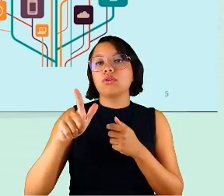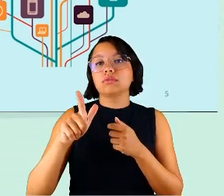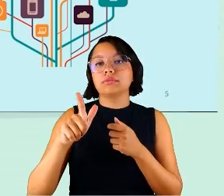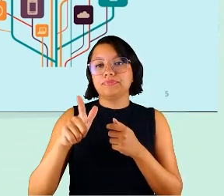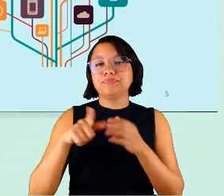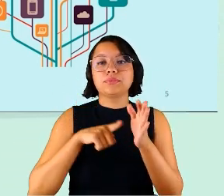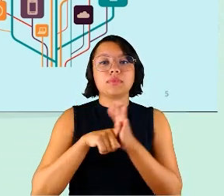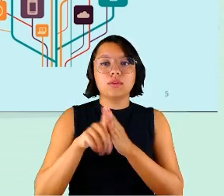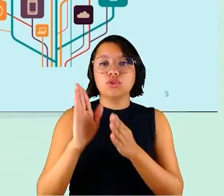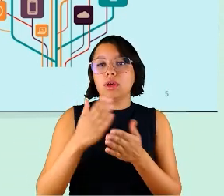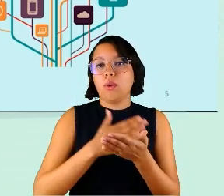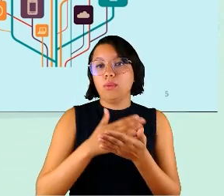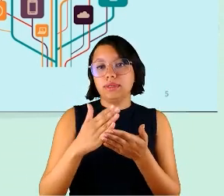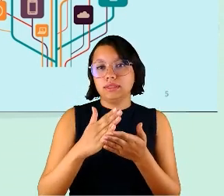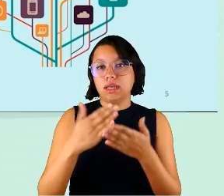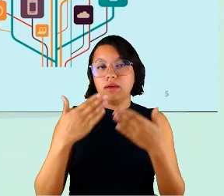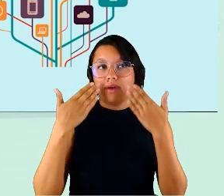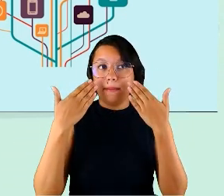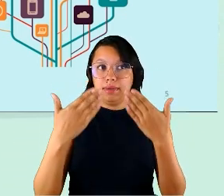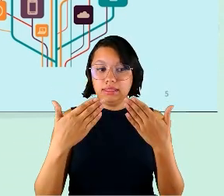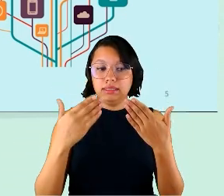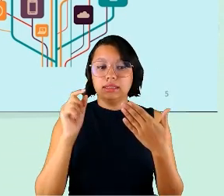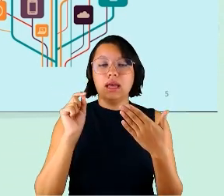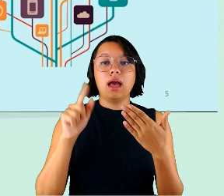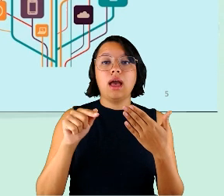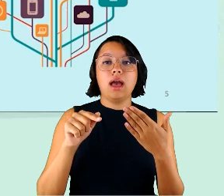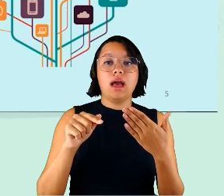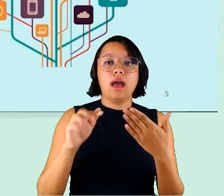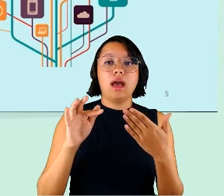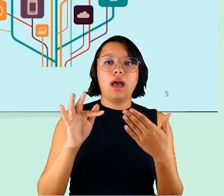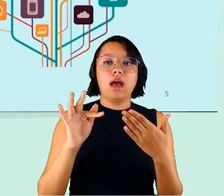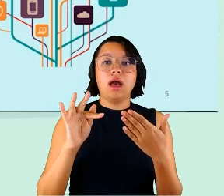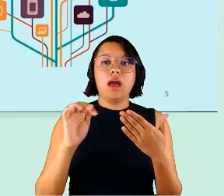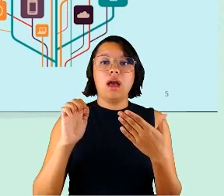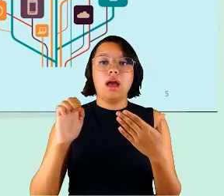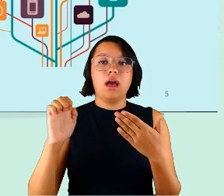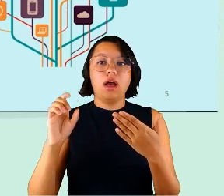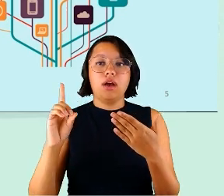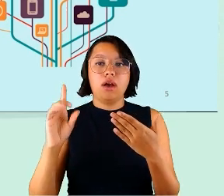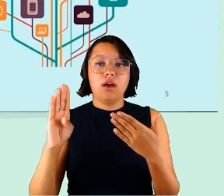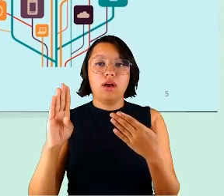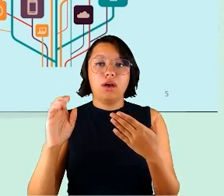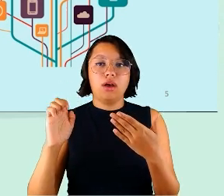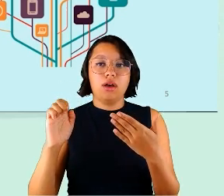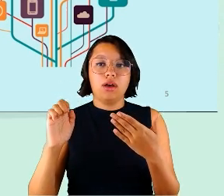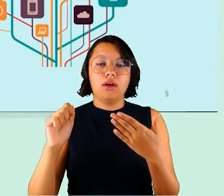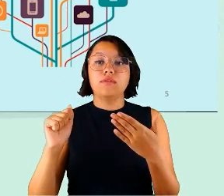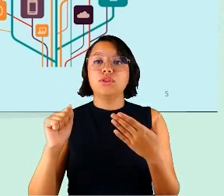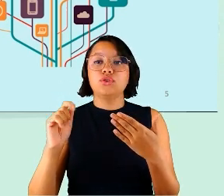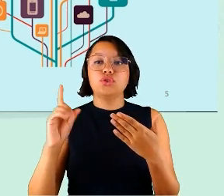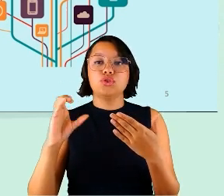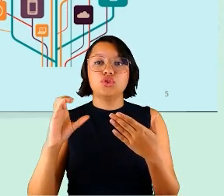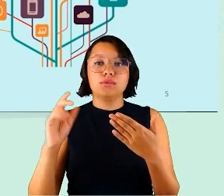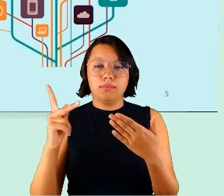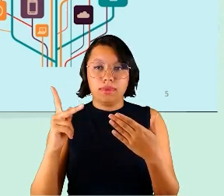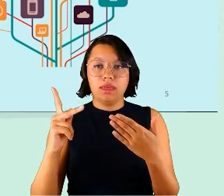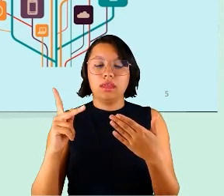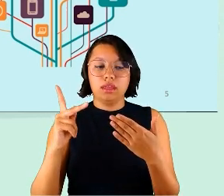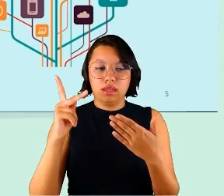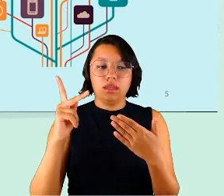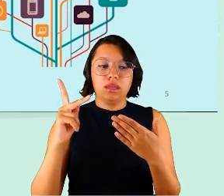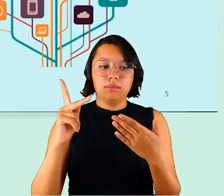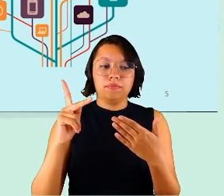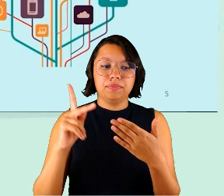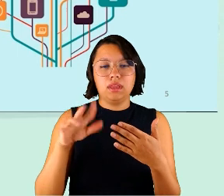já começava, então, a aparecer aí é a questão do feedback que os gestores comentavam que o feedback presencial